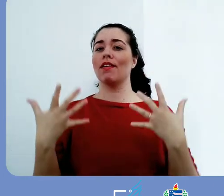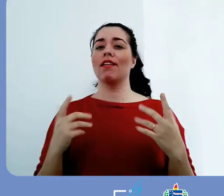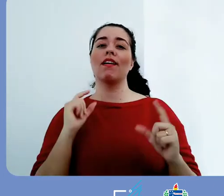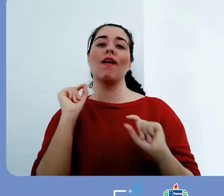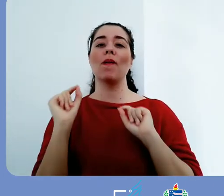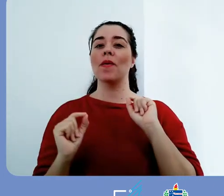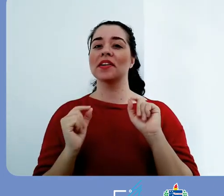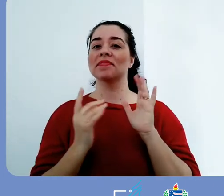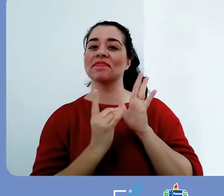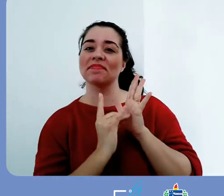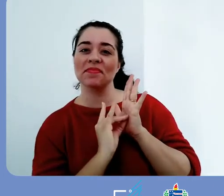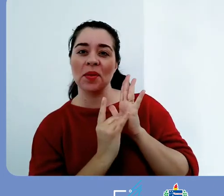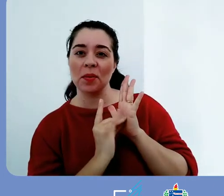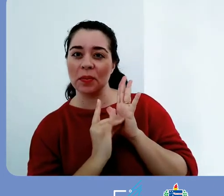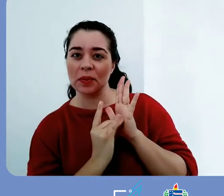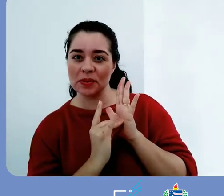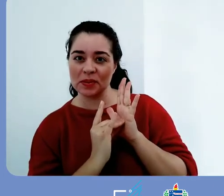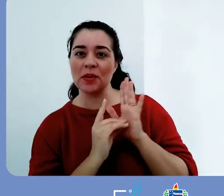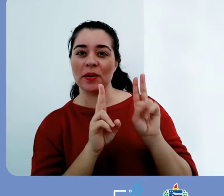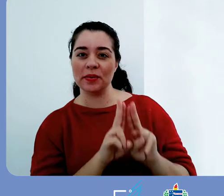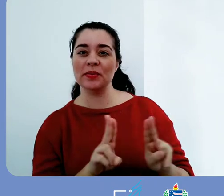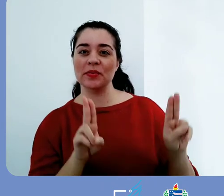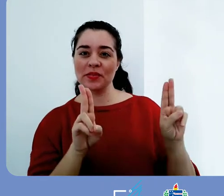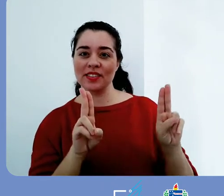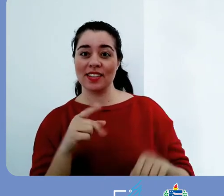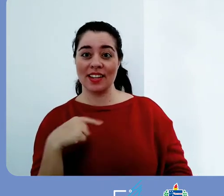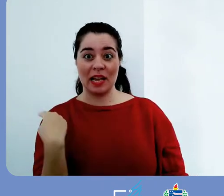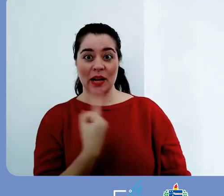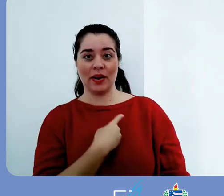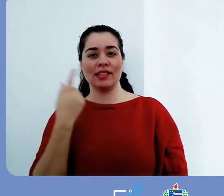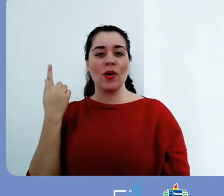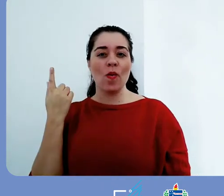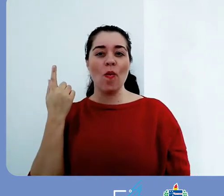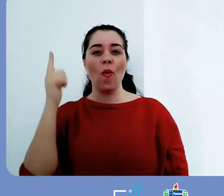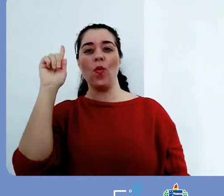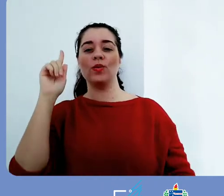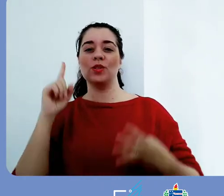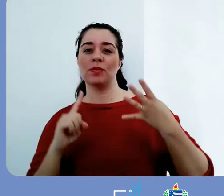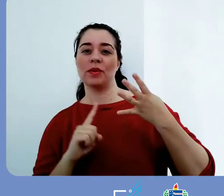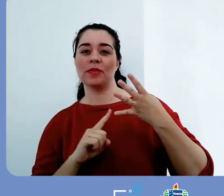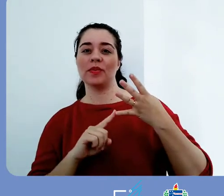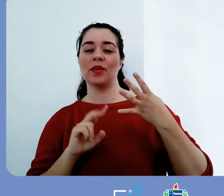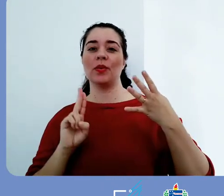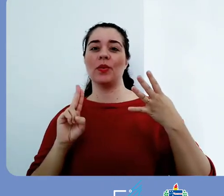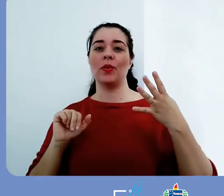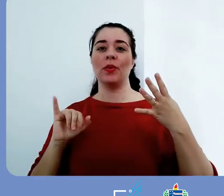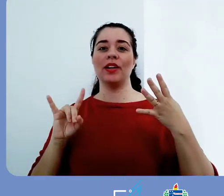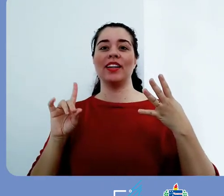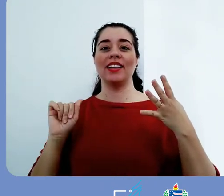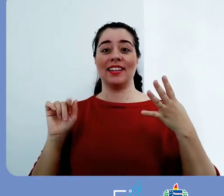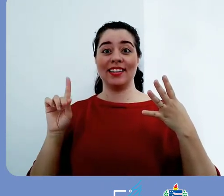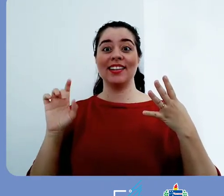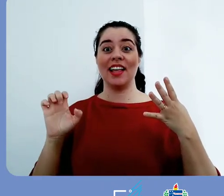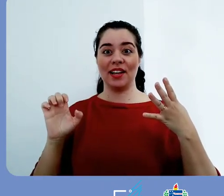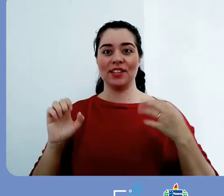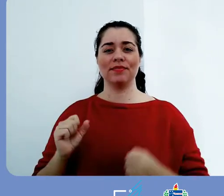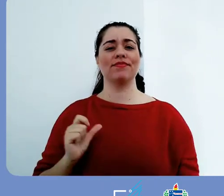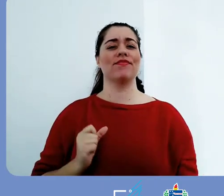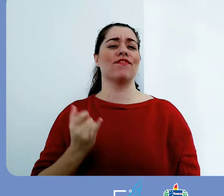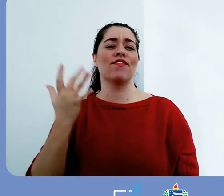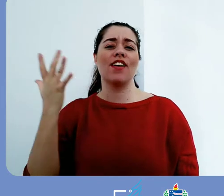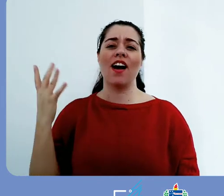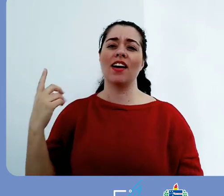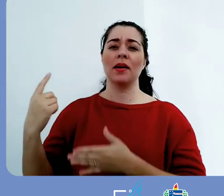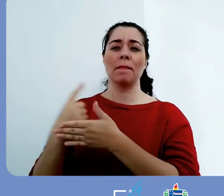Oi pessoal, seja bem-vindo ao nosso podcast do curso Sistemas UFSC. Hoje eu quero conversar com vocês sobre